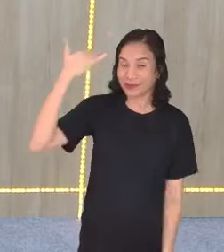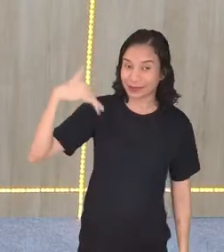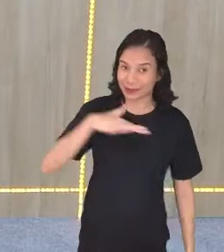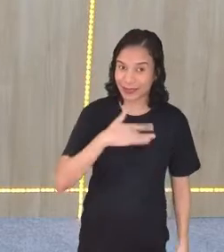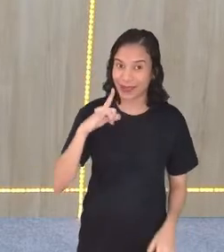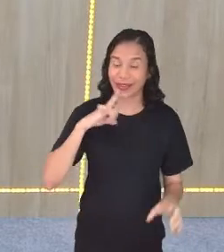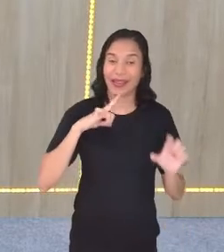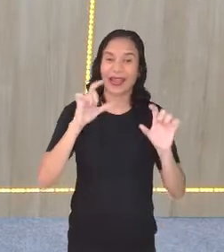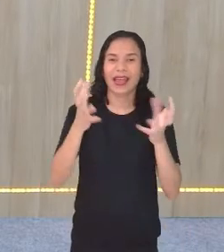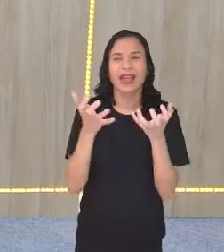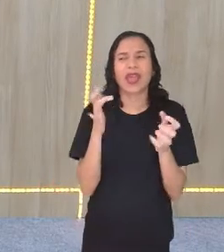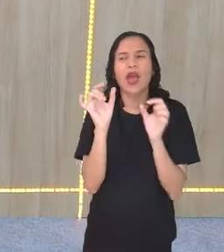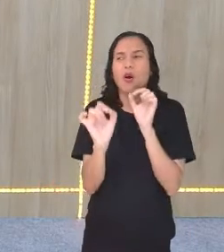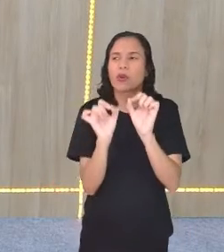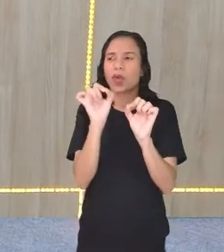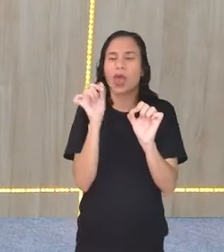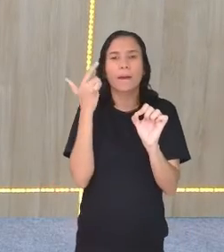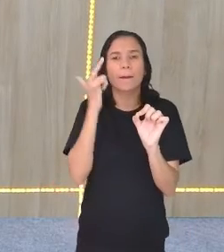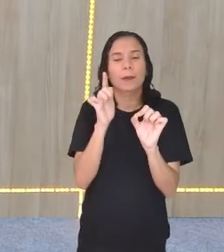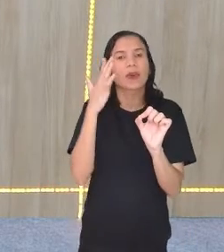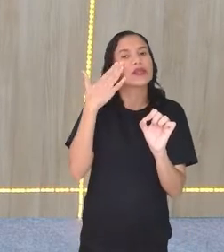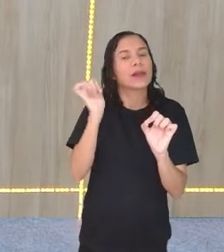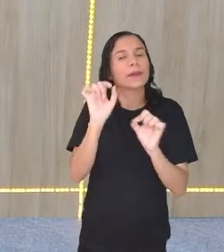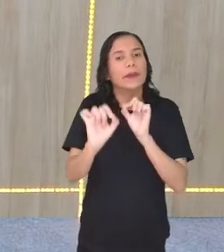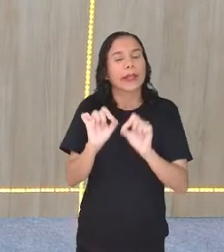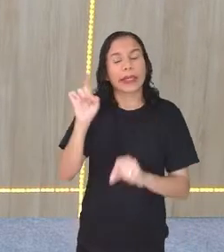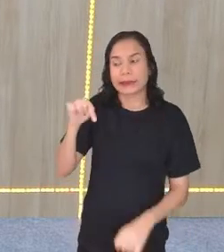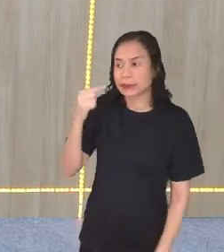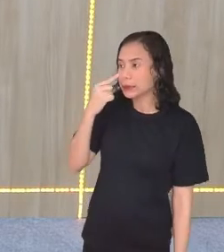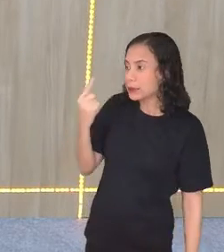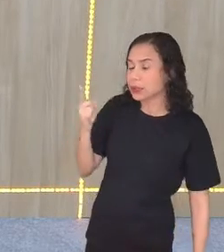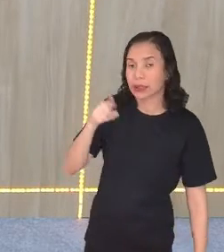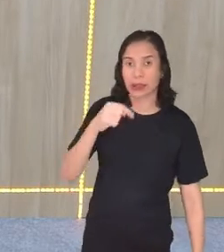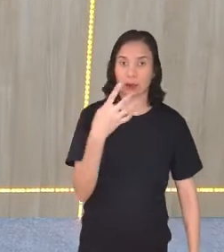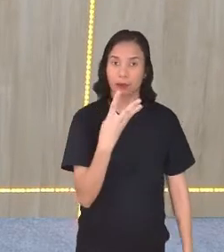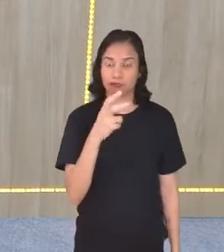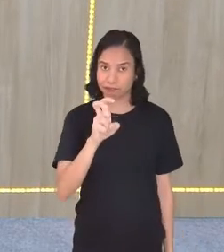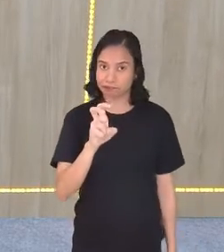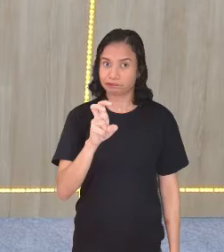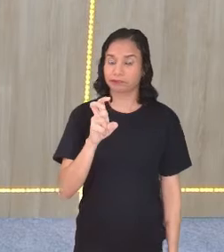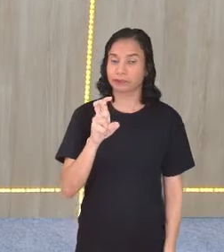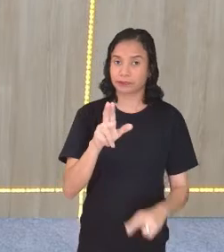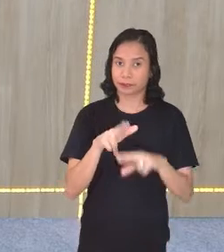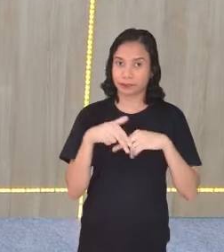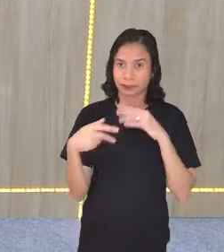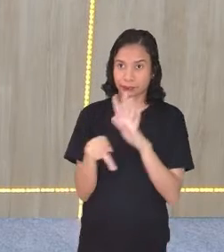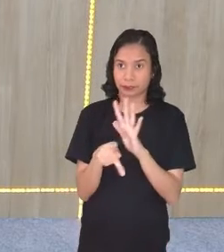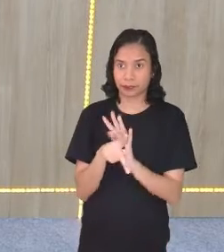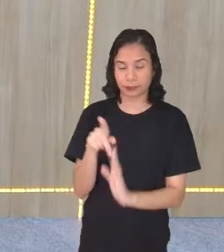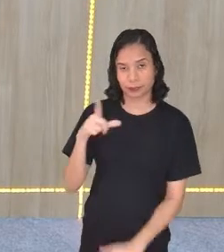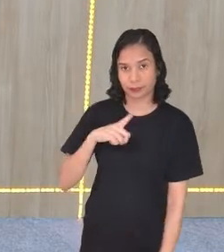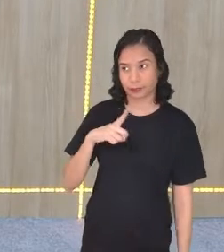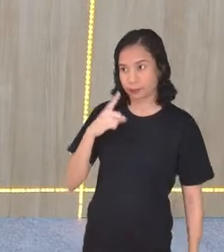Pra que eu quero isso? Pra medir. Aqui é quarenta e cinco. Aí, eu vou chegar aqui,